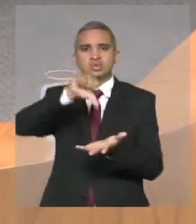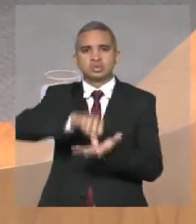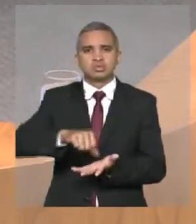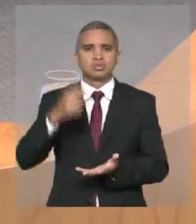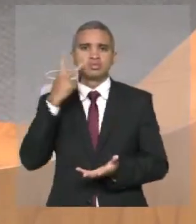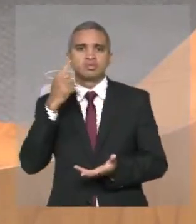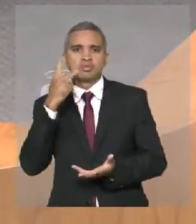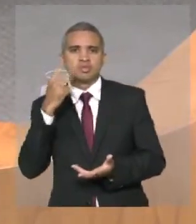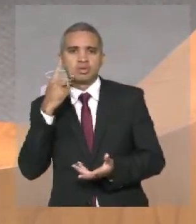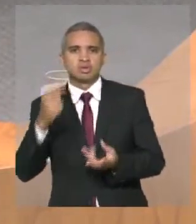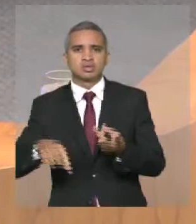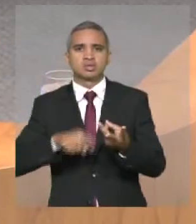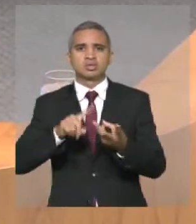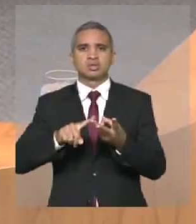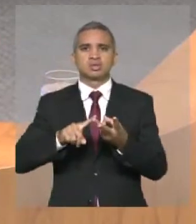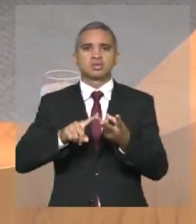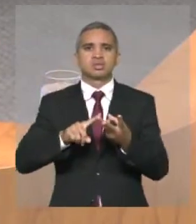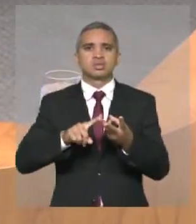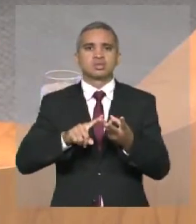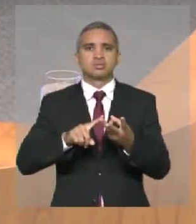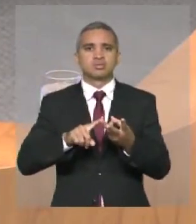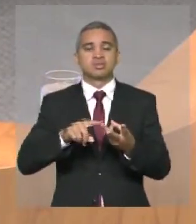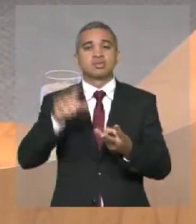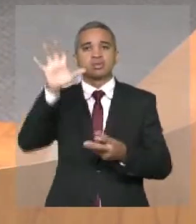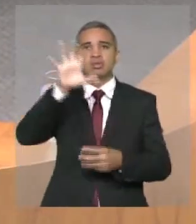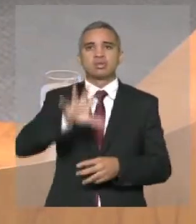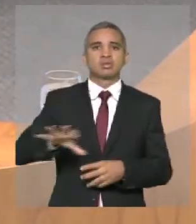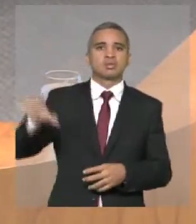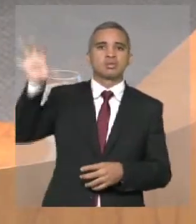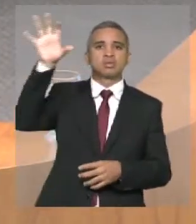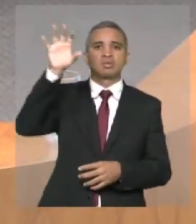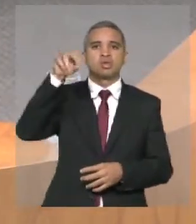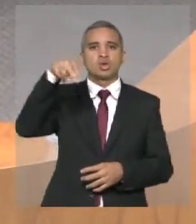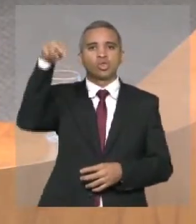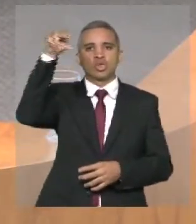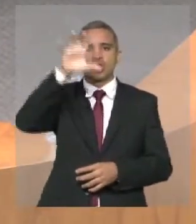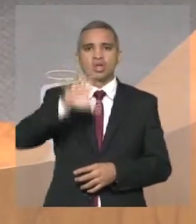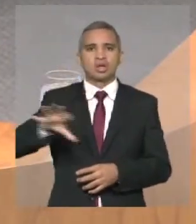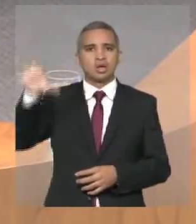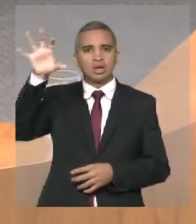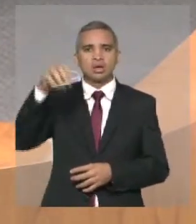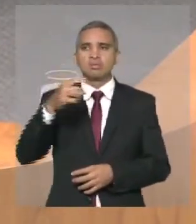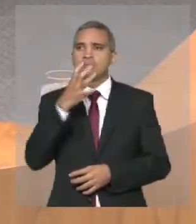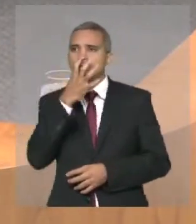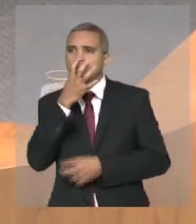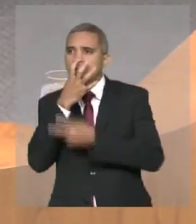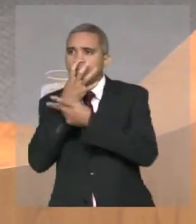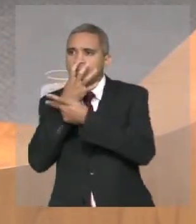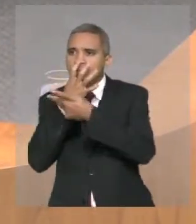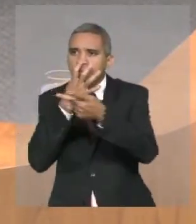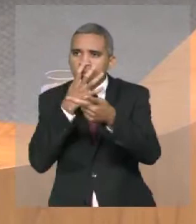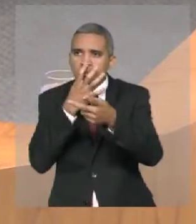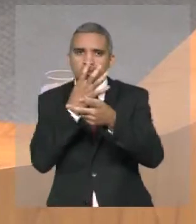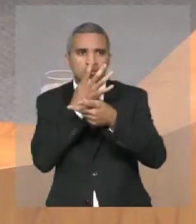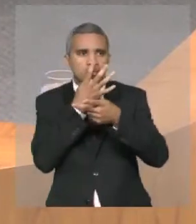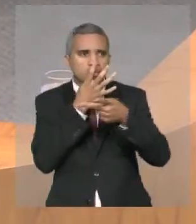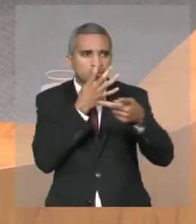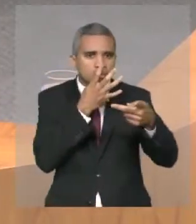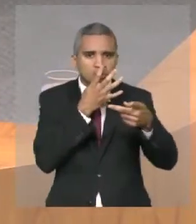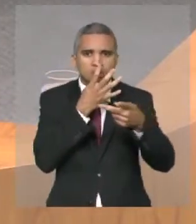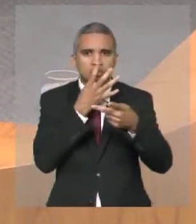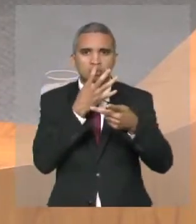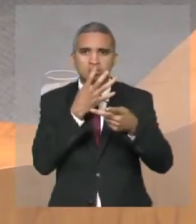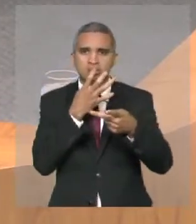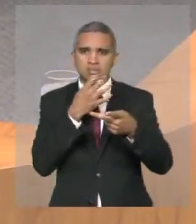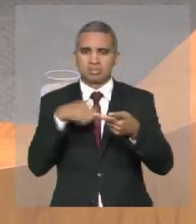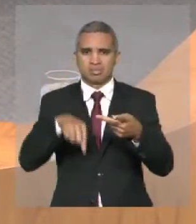Rio Grande do Norte, Natal, estou falando do Nordeste, percorrer a capital do Nordeste, nós observamos o quão somos